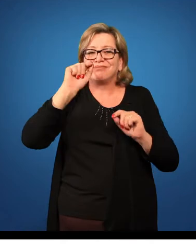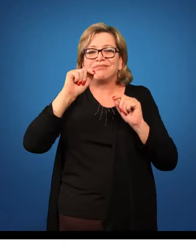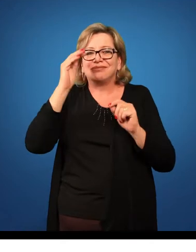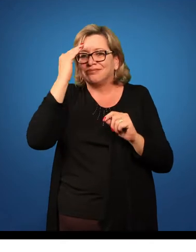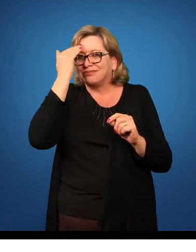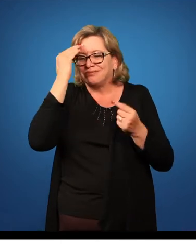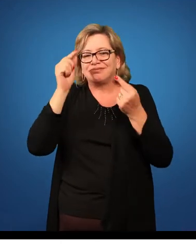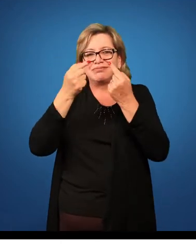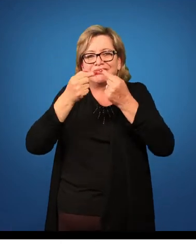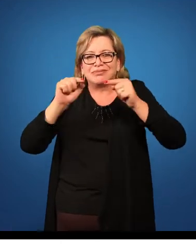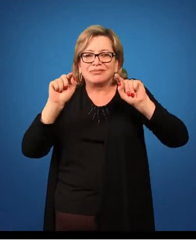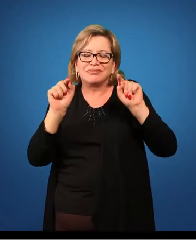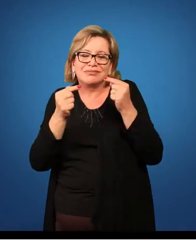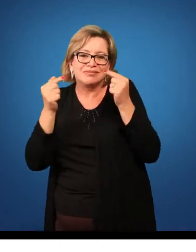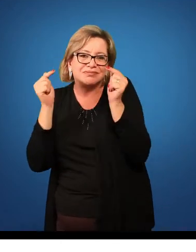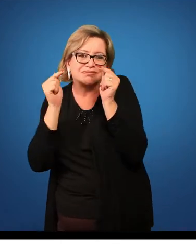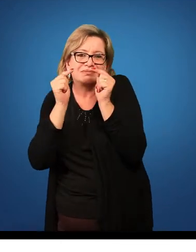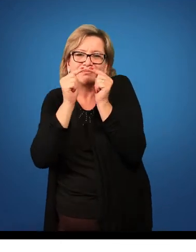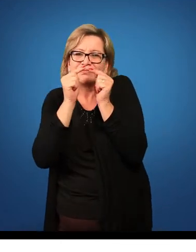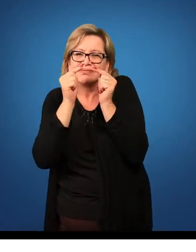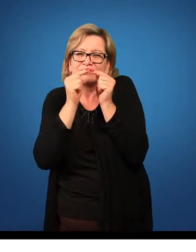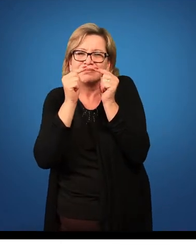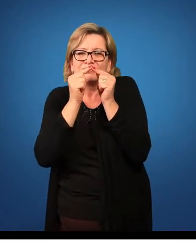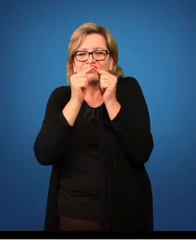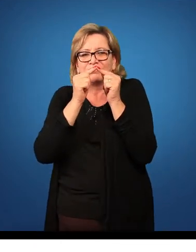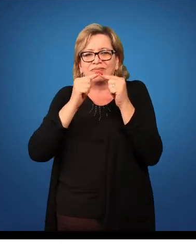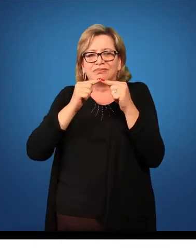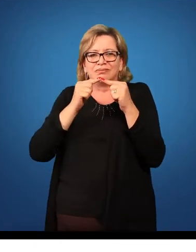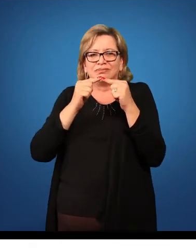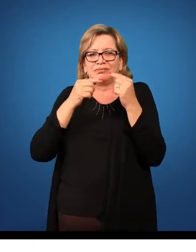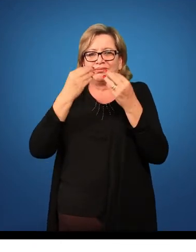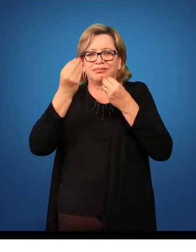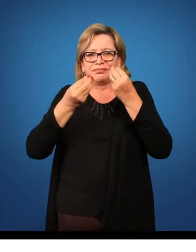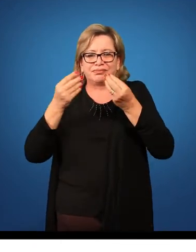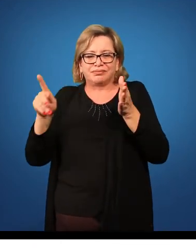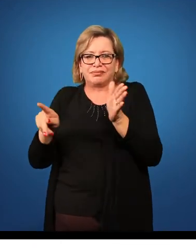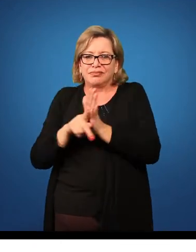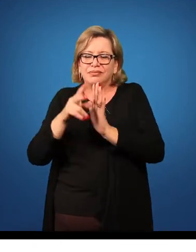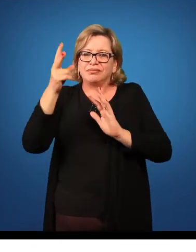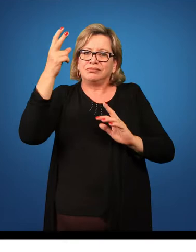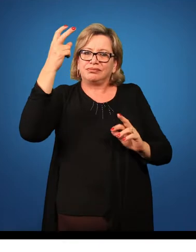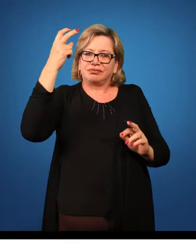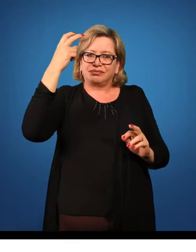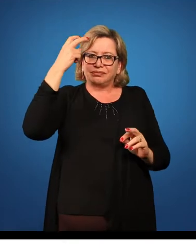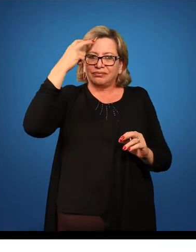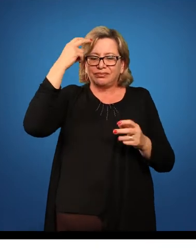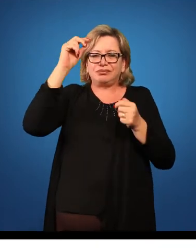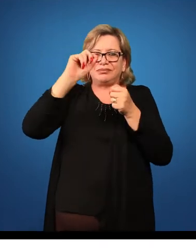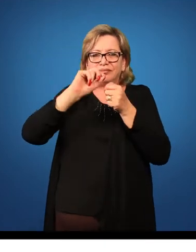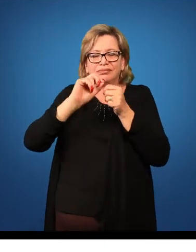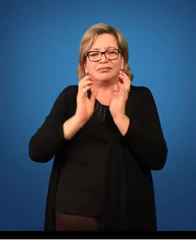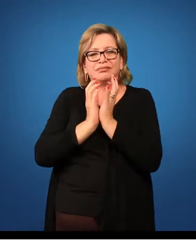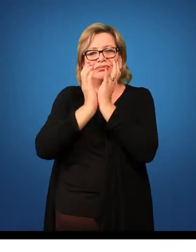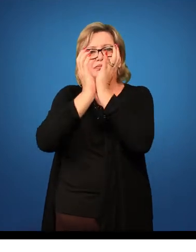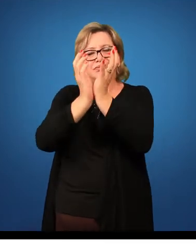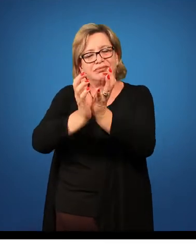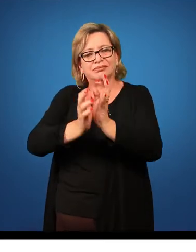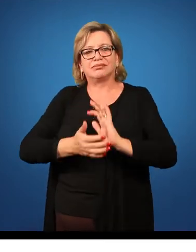elas estão relacionadas a respectivas culturas que elas fazem parte.